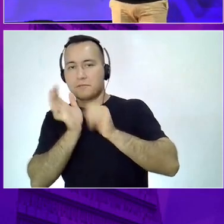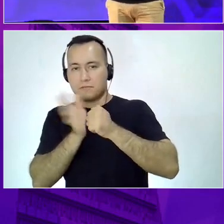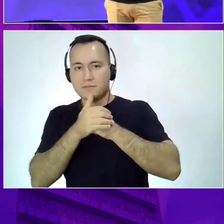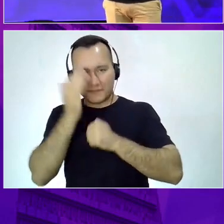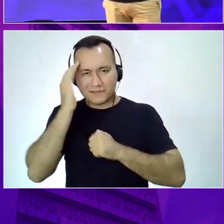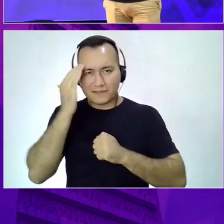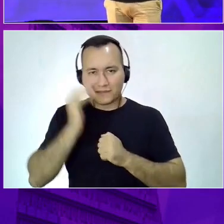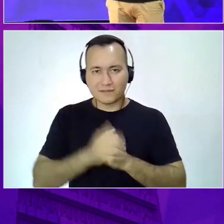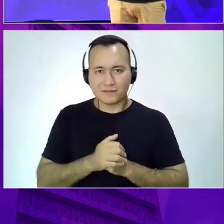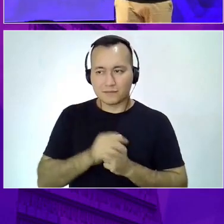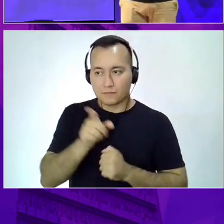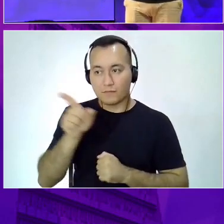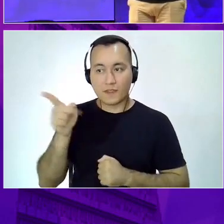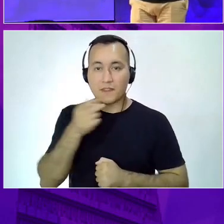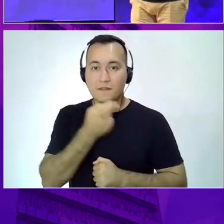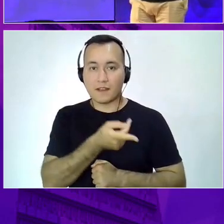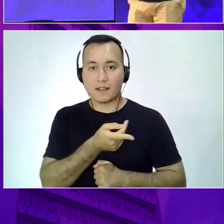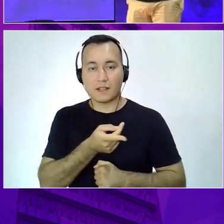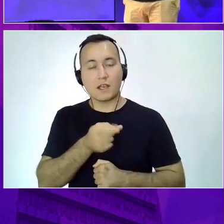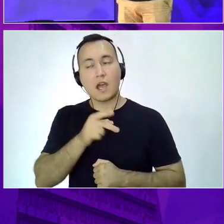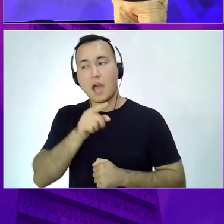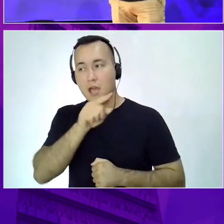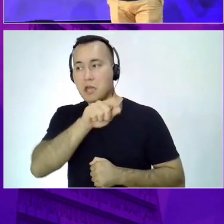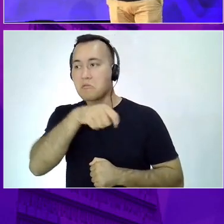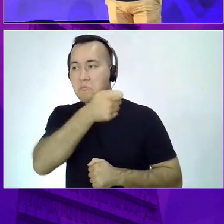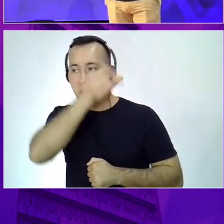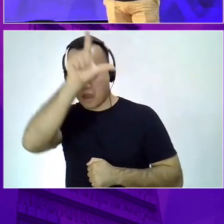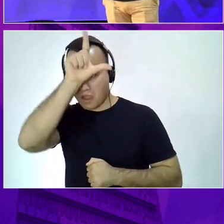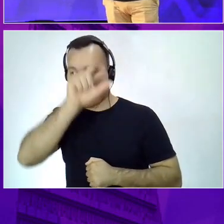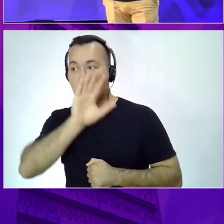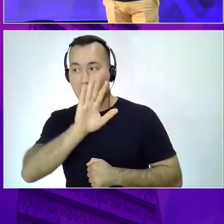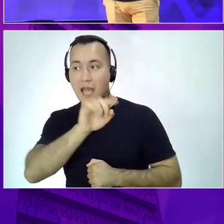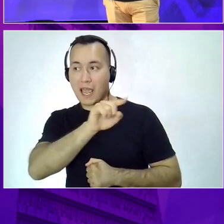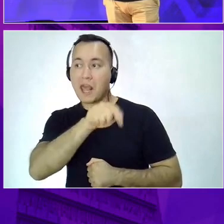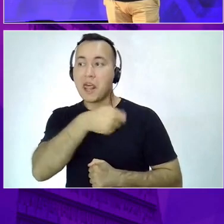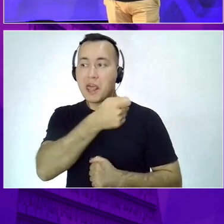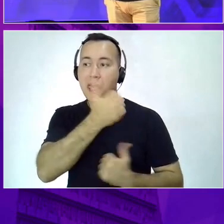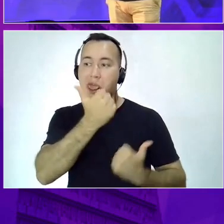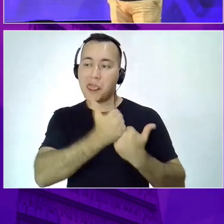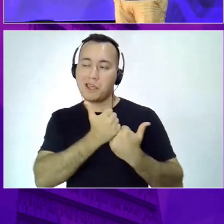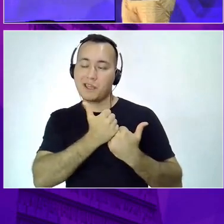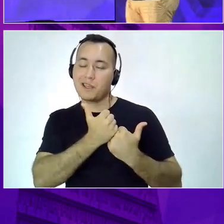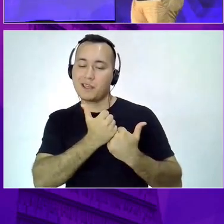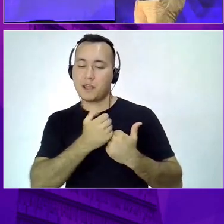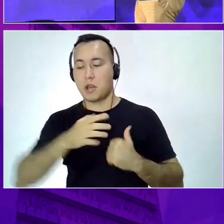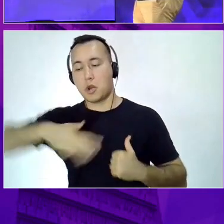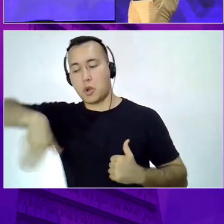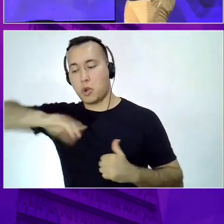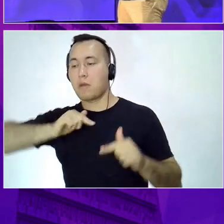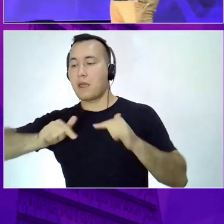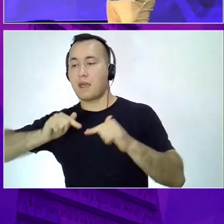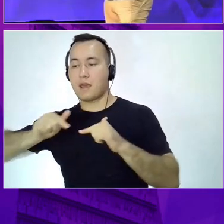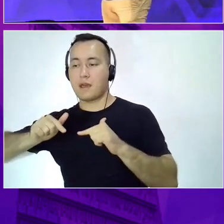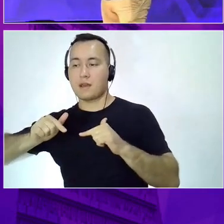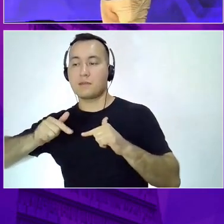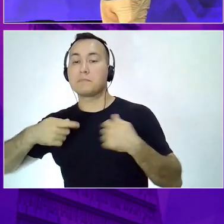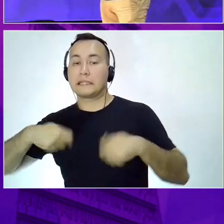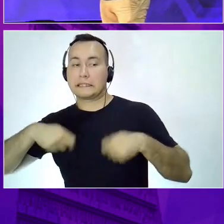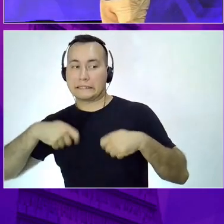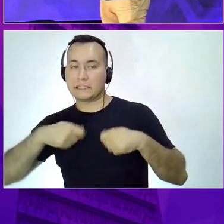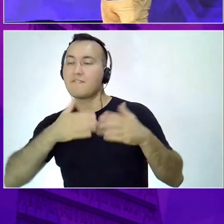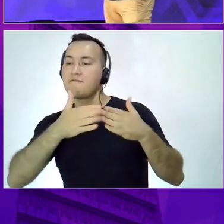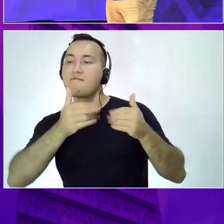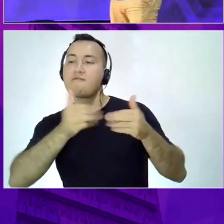é tua obrigação, porque você já aceitou tanto, perdeu o respeito da galera. Então, esse é o terceiro segredo, a gente